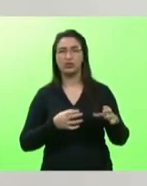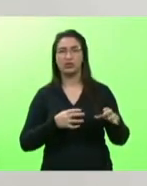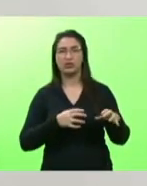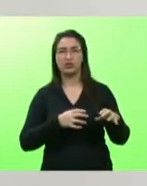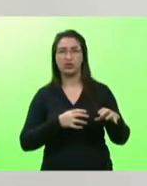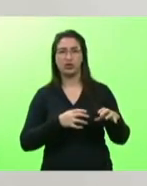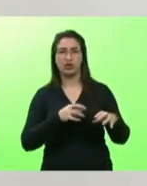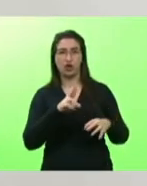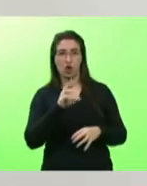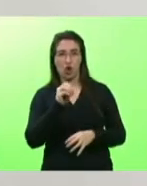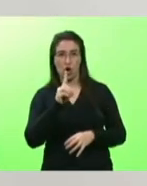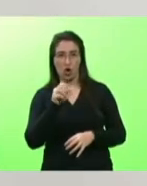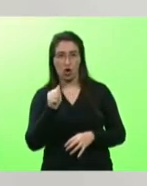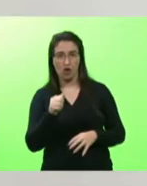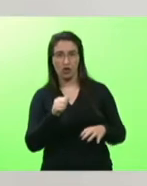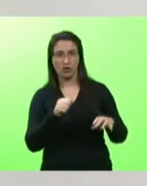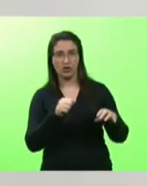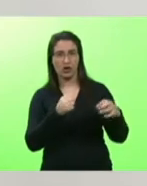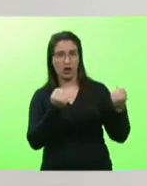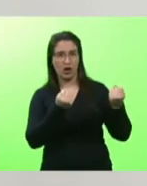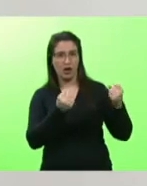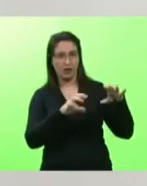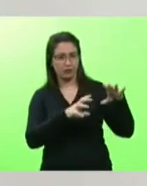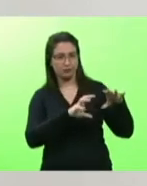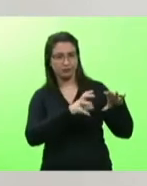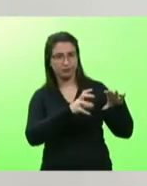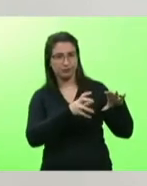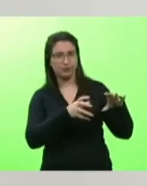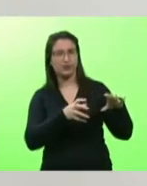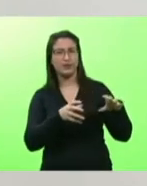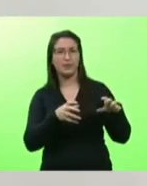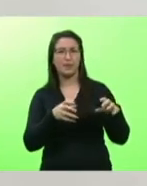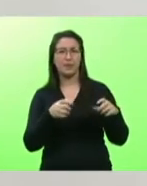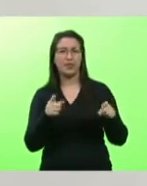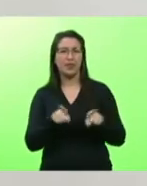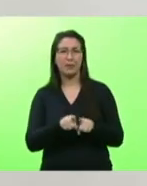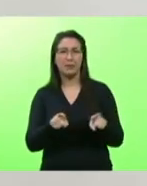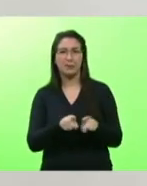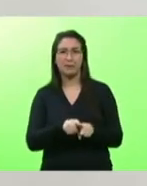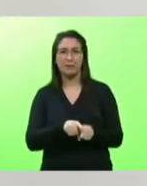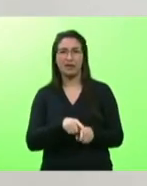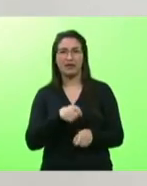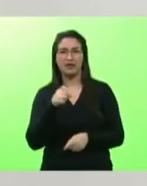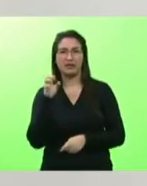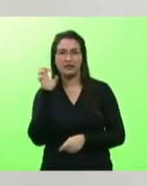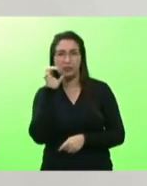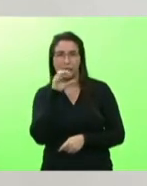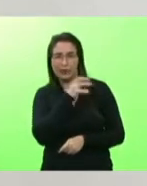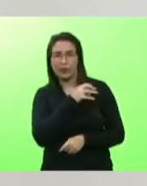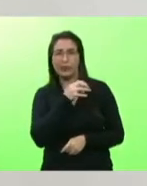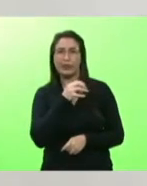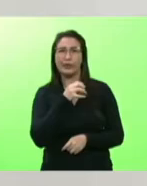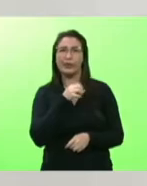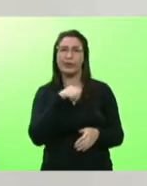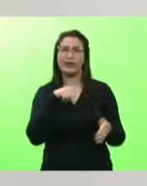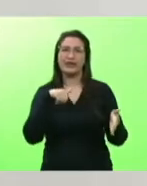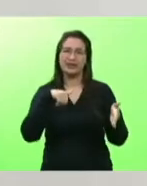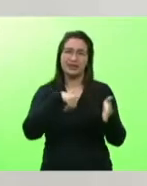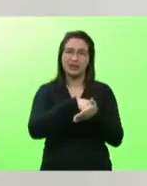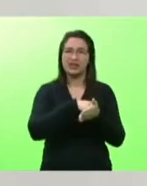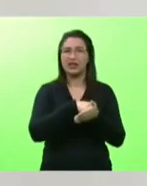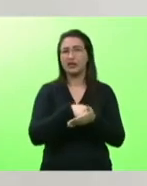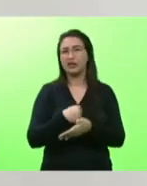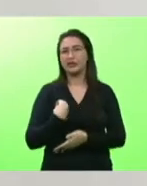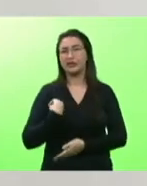geral de consumo de superaquecimento de acidentes de vidas que se perdem